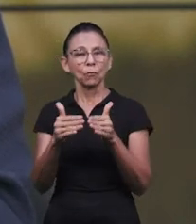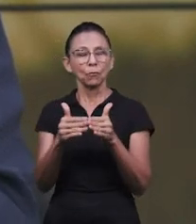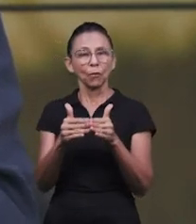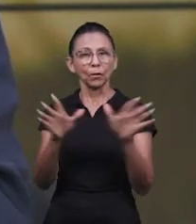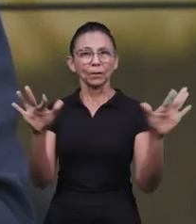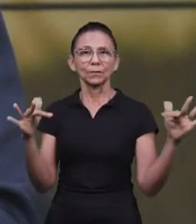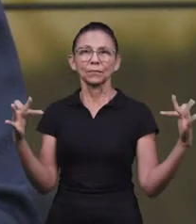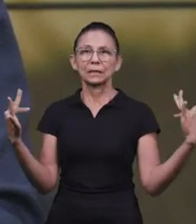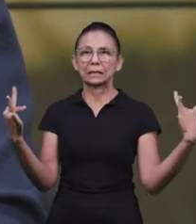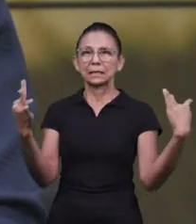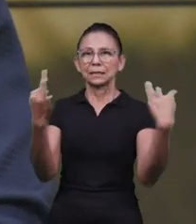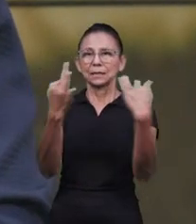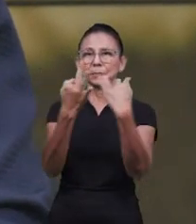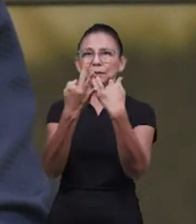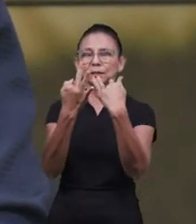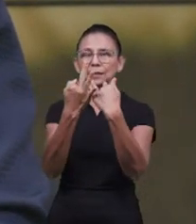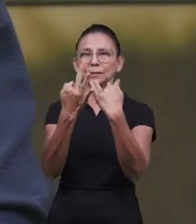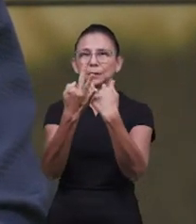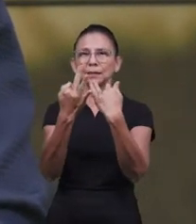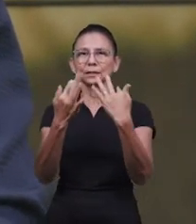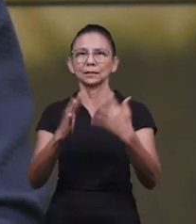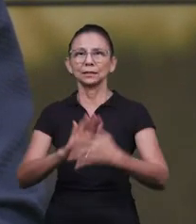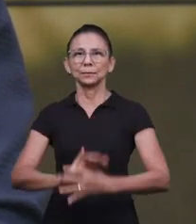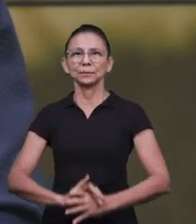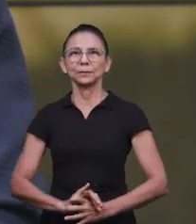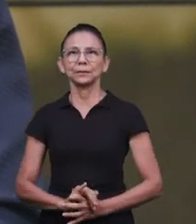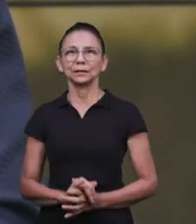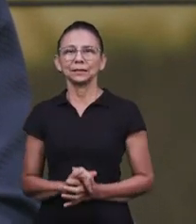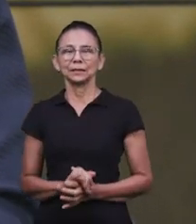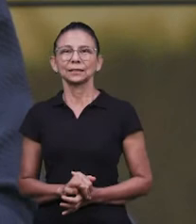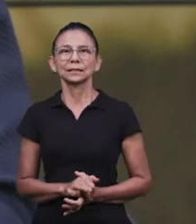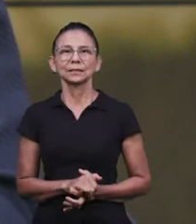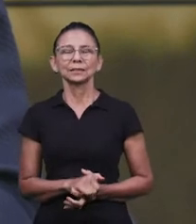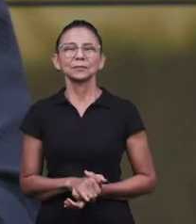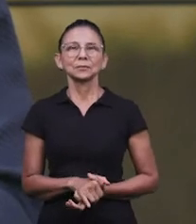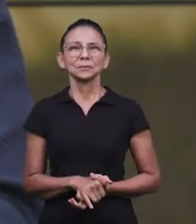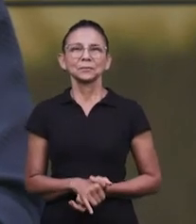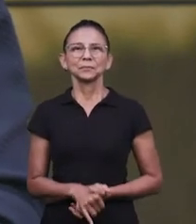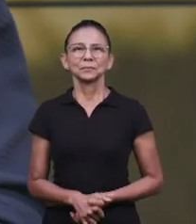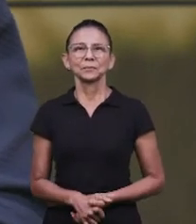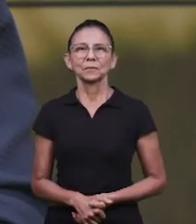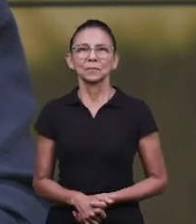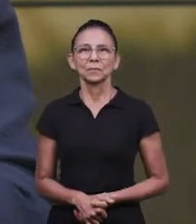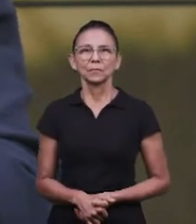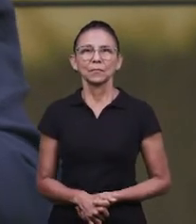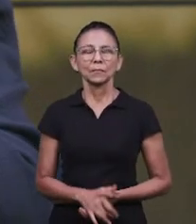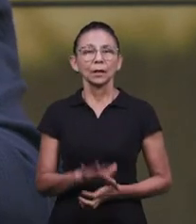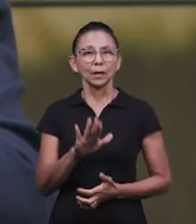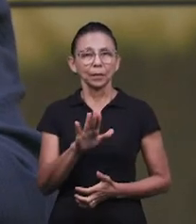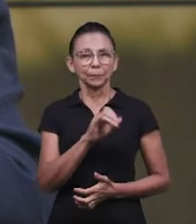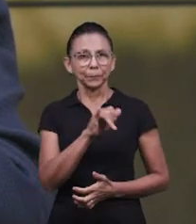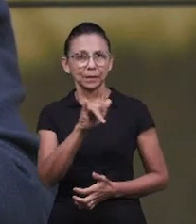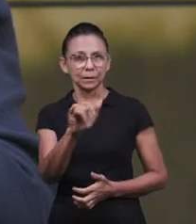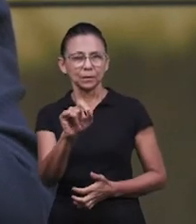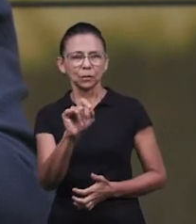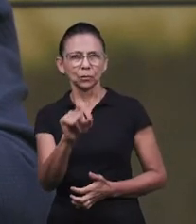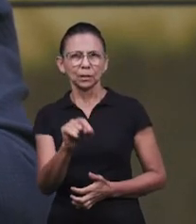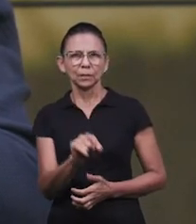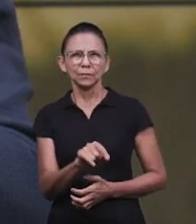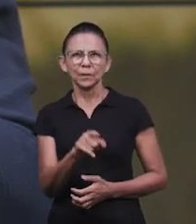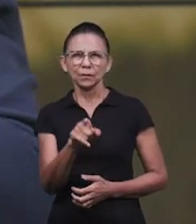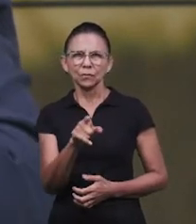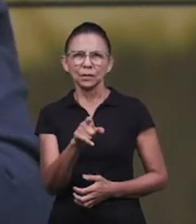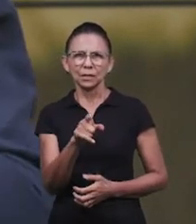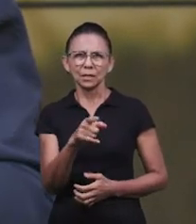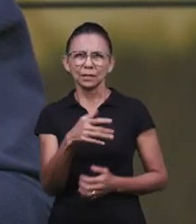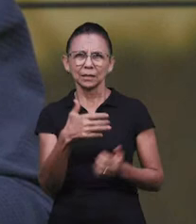como público-alvo a família, a gente trata e aborda de temas afeitos à família. E aqui eu faço uma pausa para dizer o